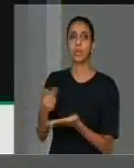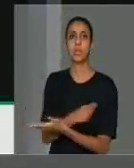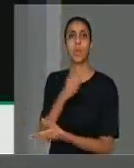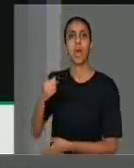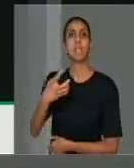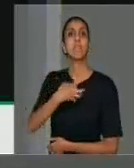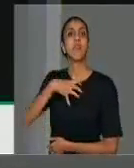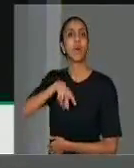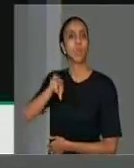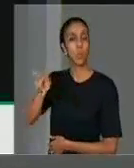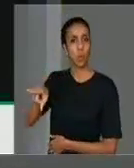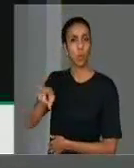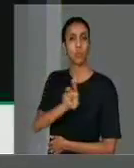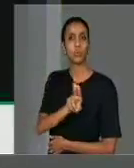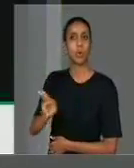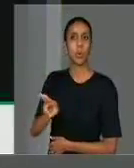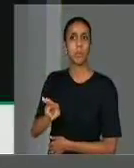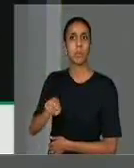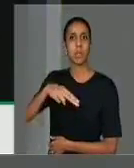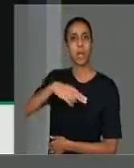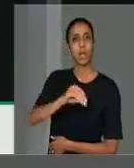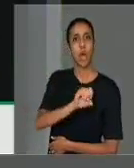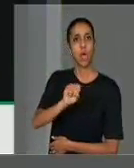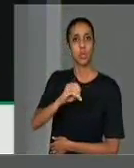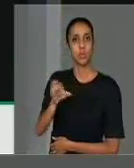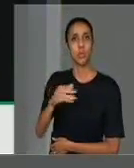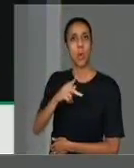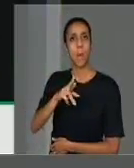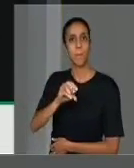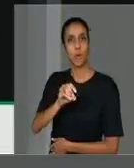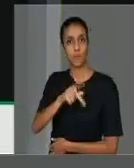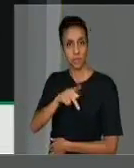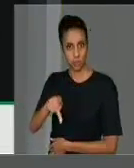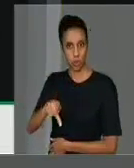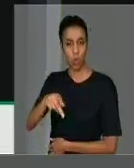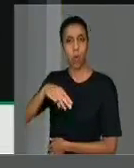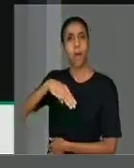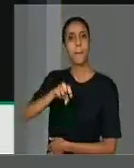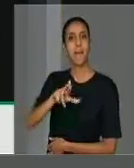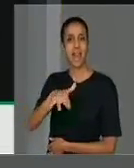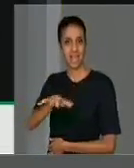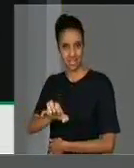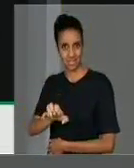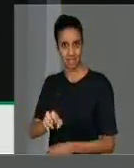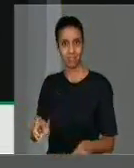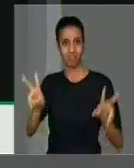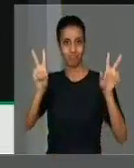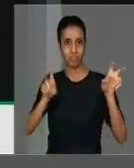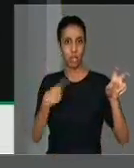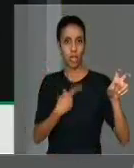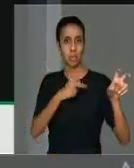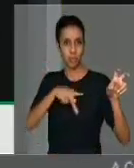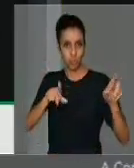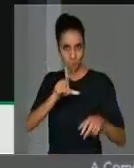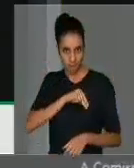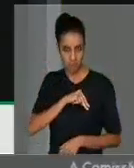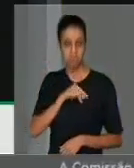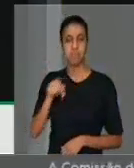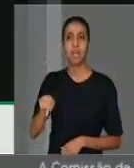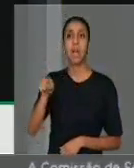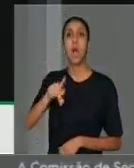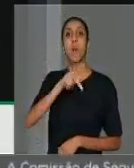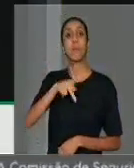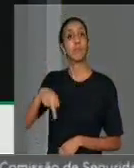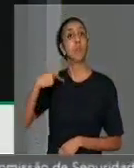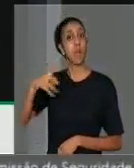de Salvador com o nome Nosso Professor Merece. É um movimento criado pelos próprios professores